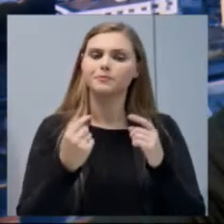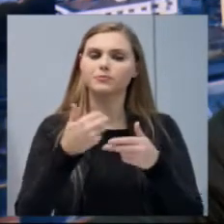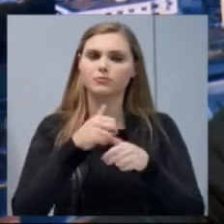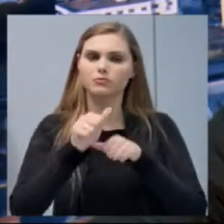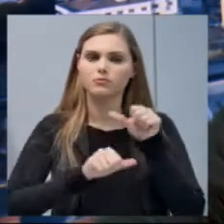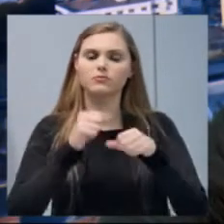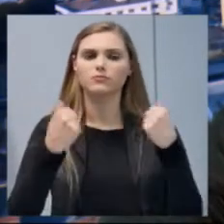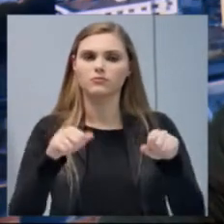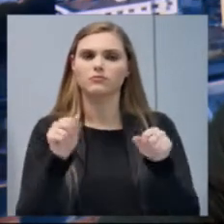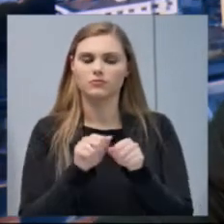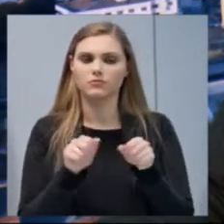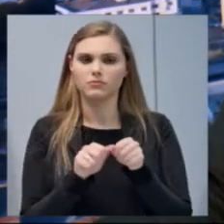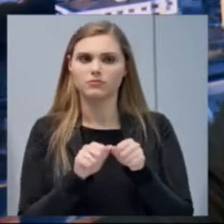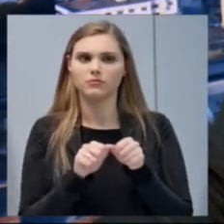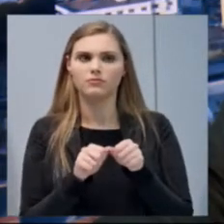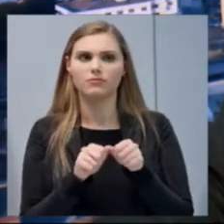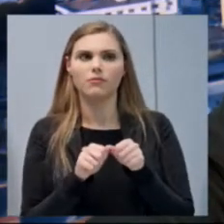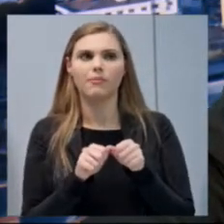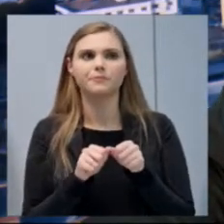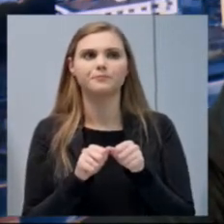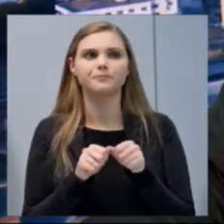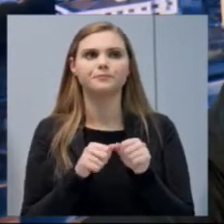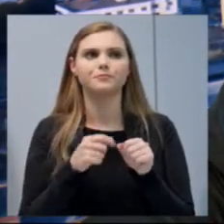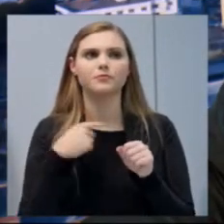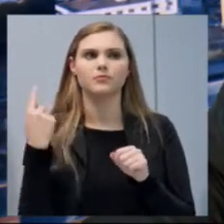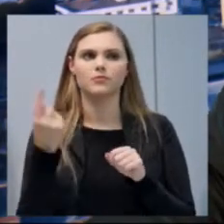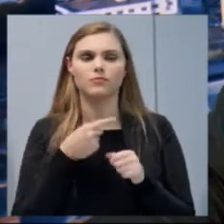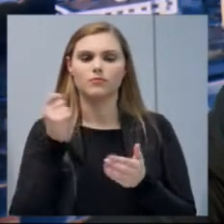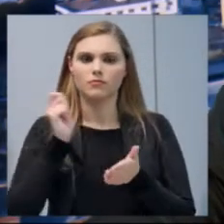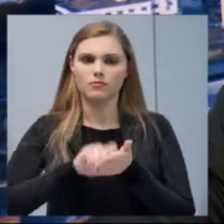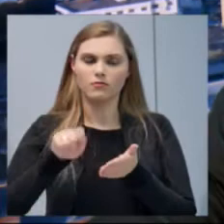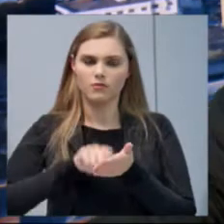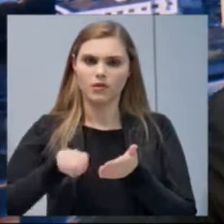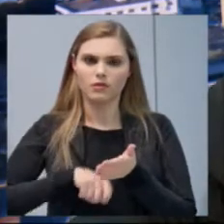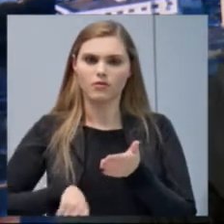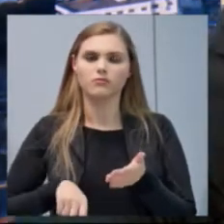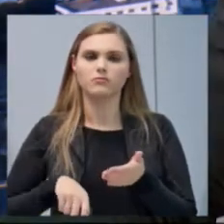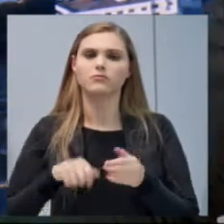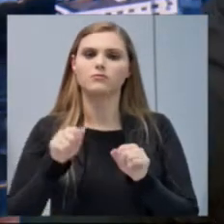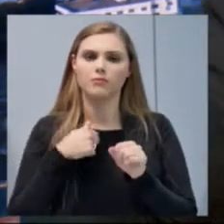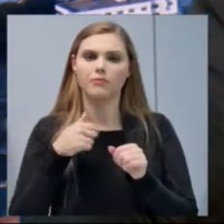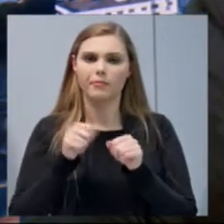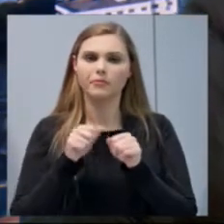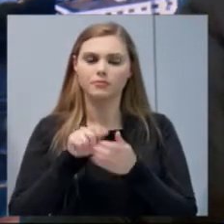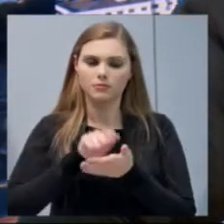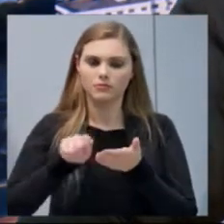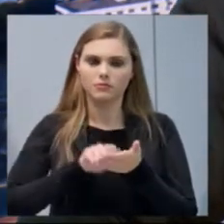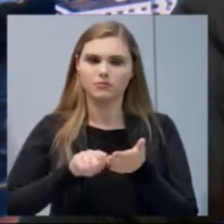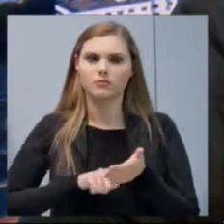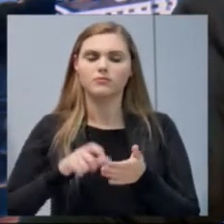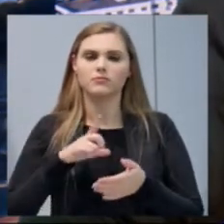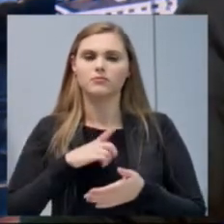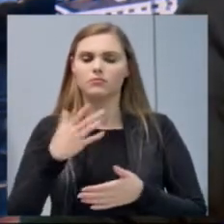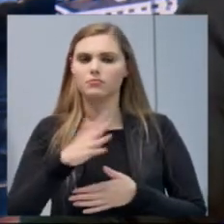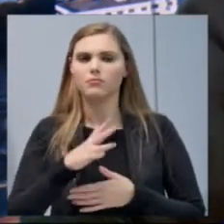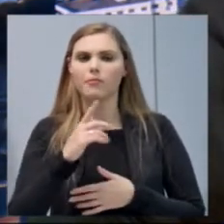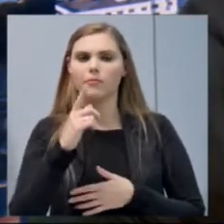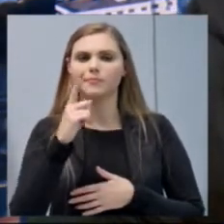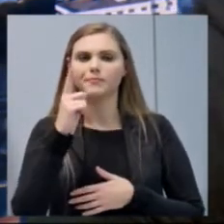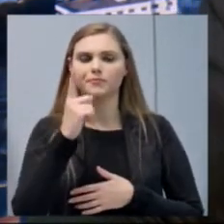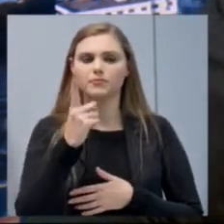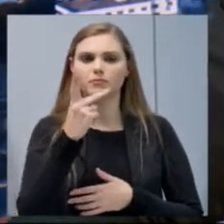mudanças precisam ser feitas, nós anotamos, fiz uma anotação, deu praticamente uma página de